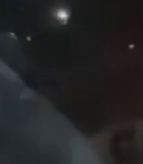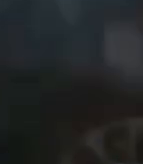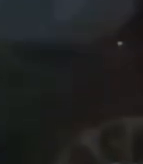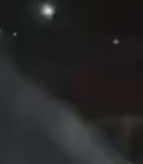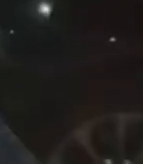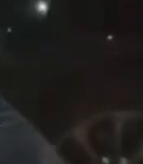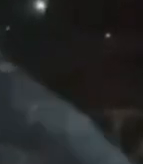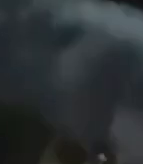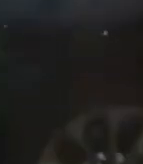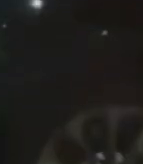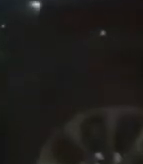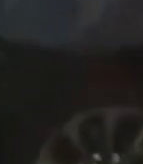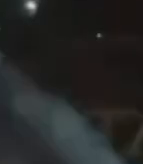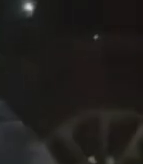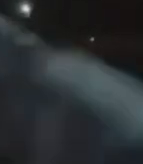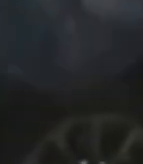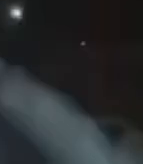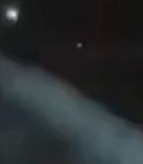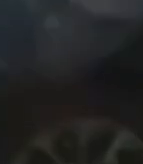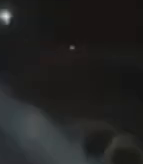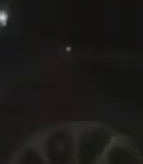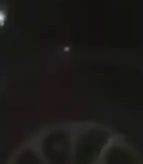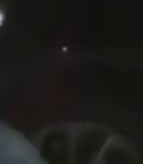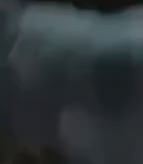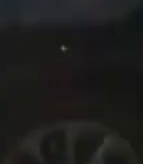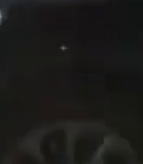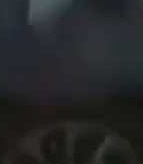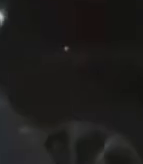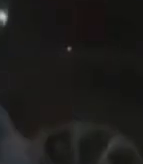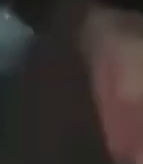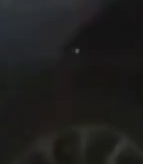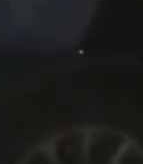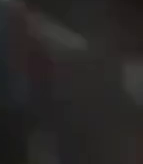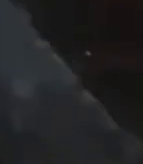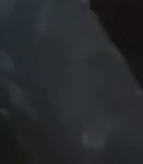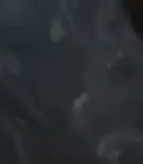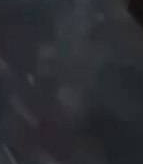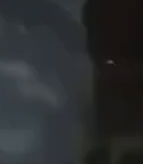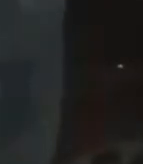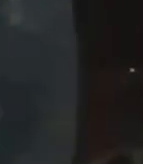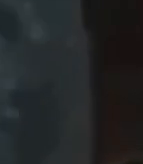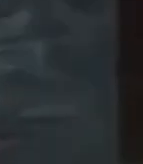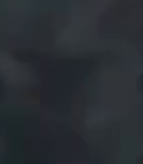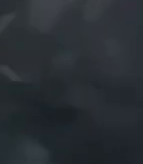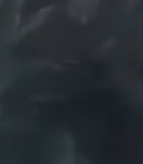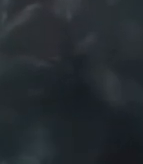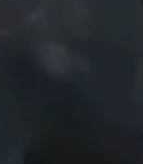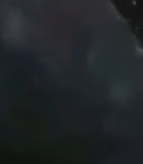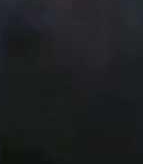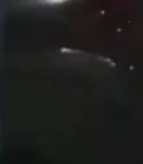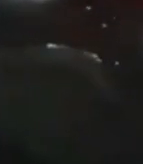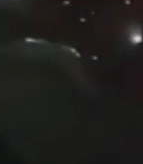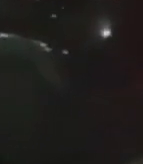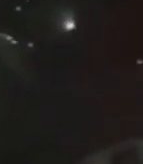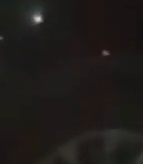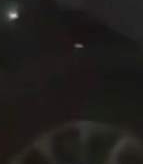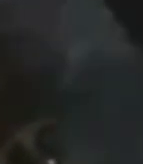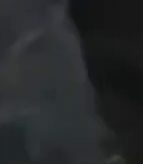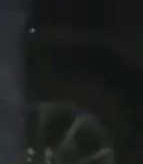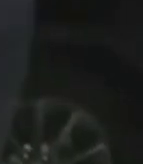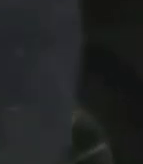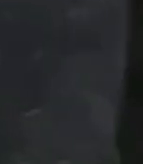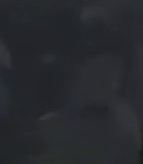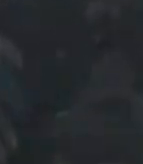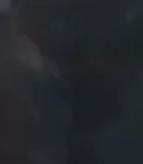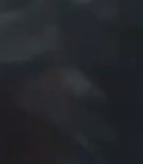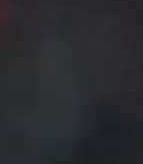merece sofrer. Nós precisamos de mais segurança. A equipe da Prefeitura está fazendo a sua parte. Iluminamos a cidade,